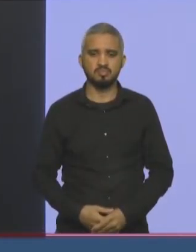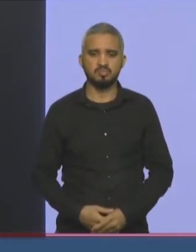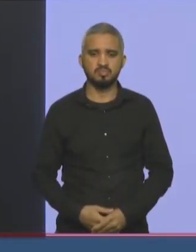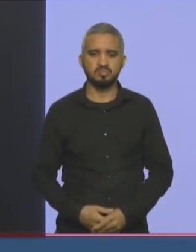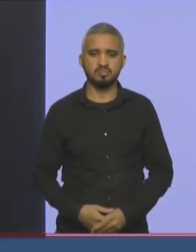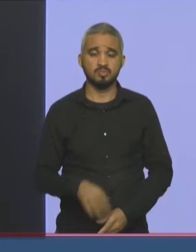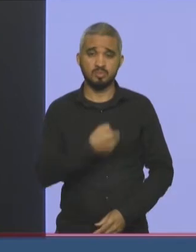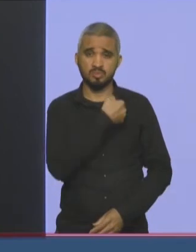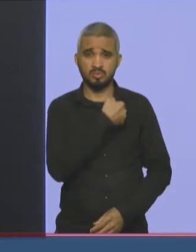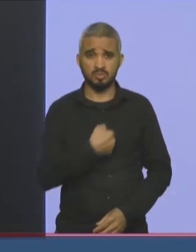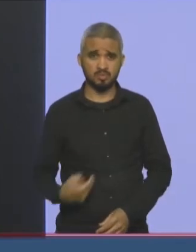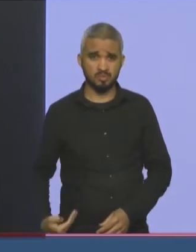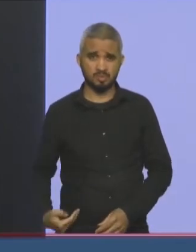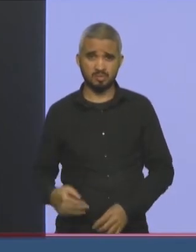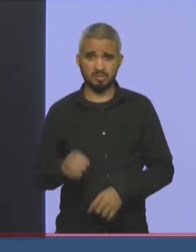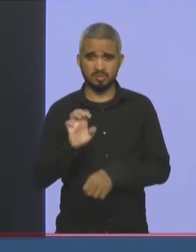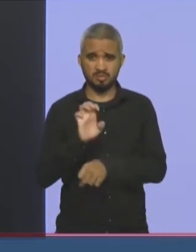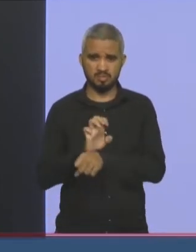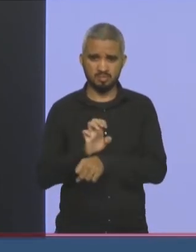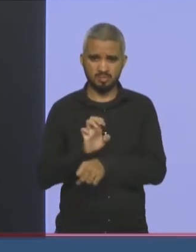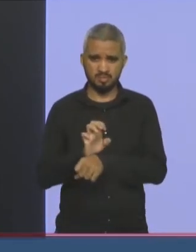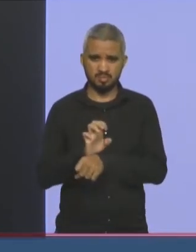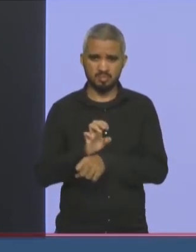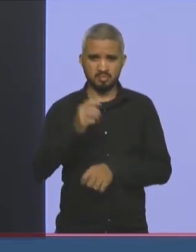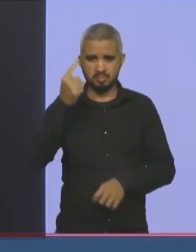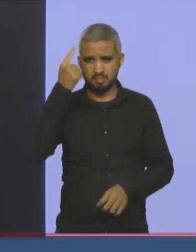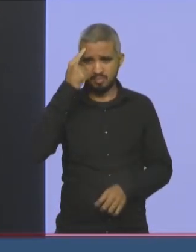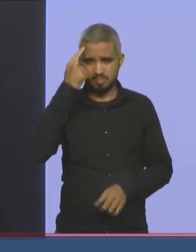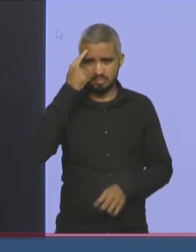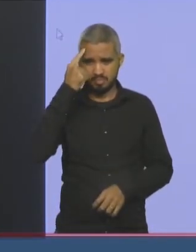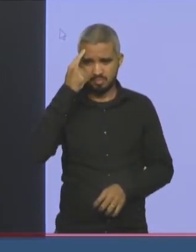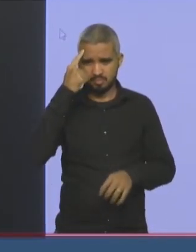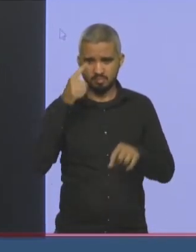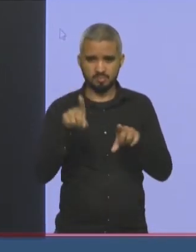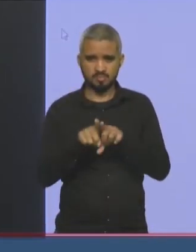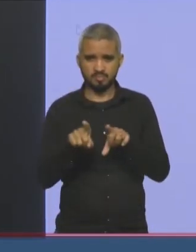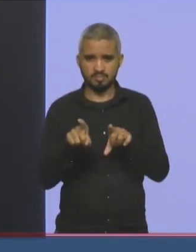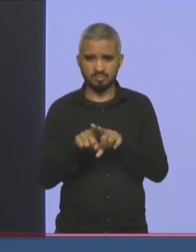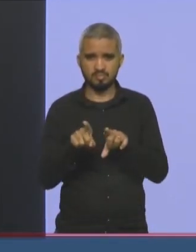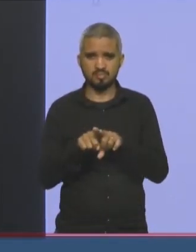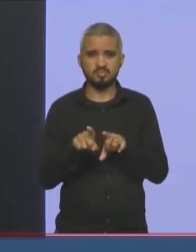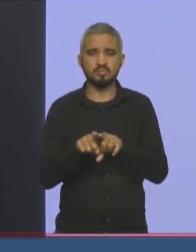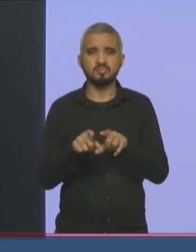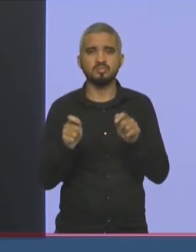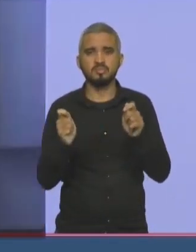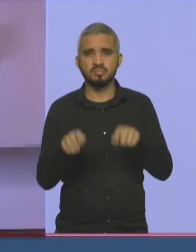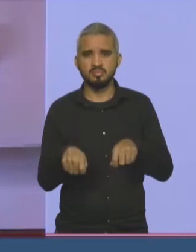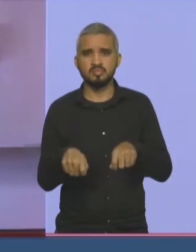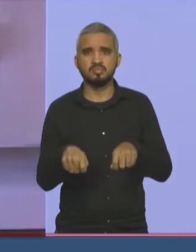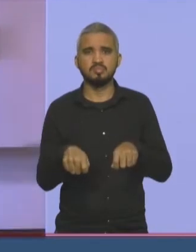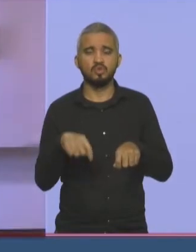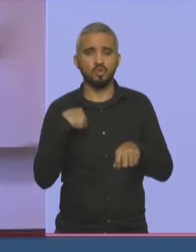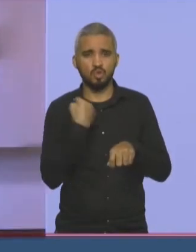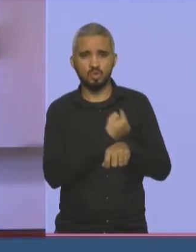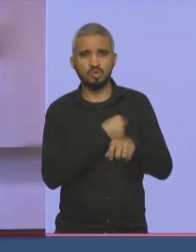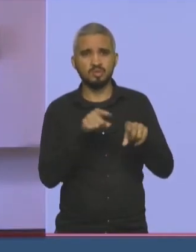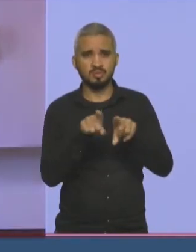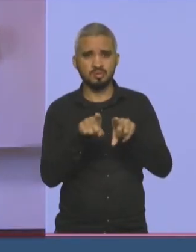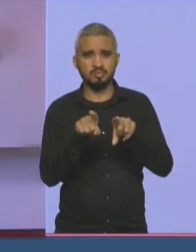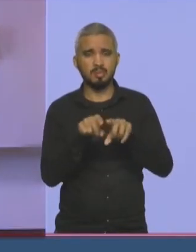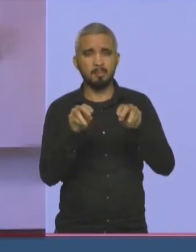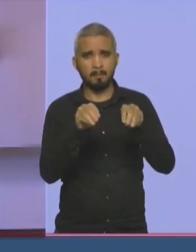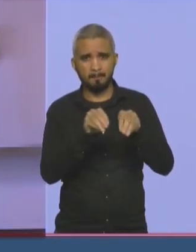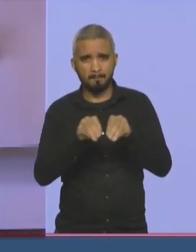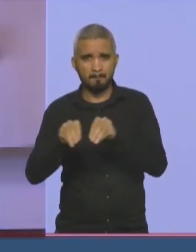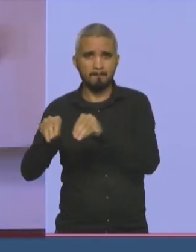fazer a noação das cestas básicas, mas eu penso também nessa possibilidade, bem como na possibilidade de nós adiarmos aí, e essa